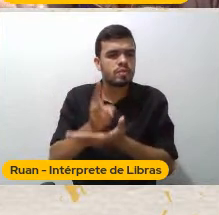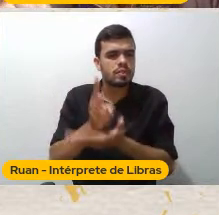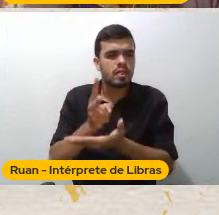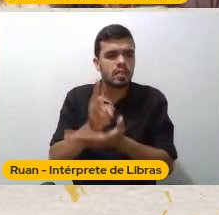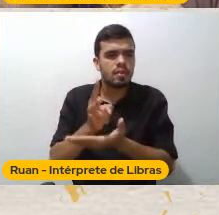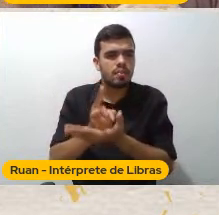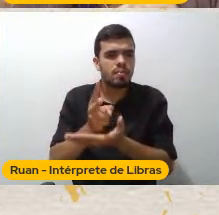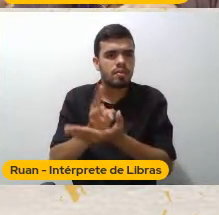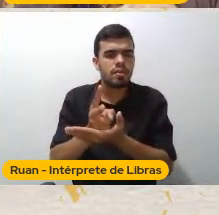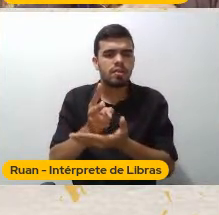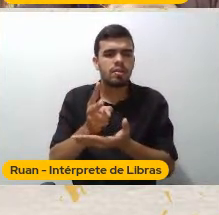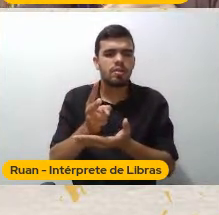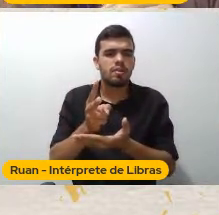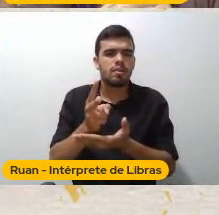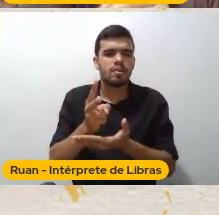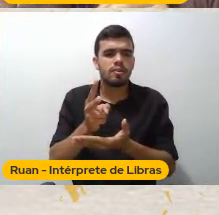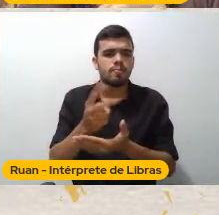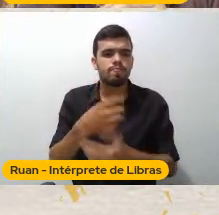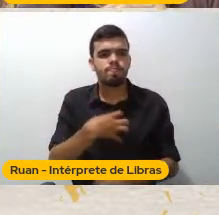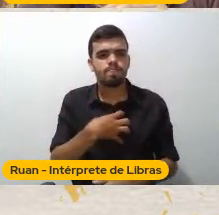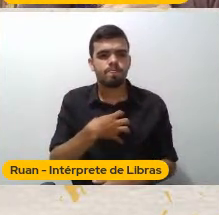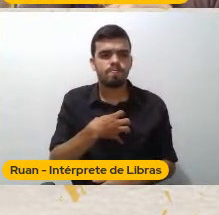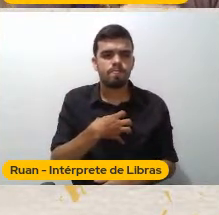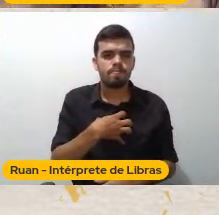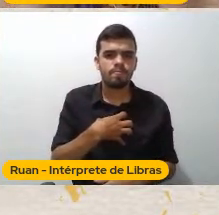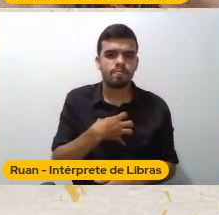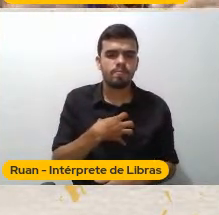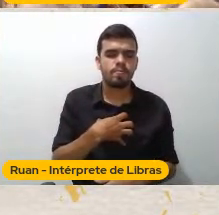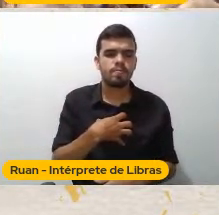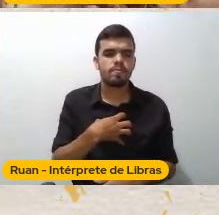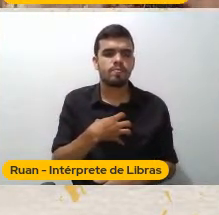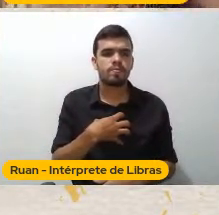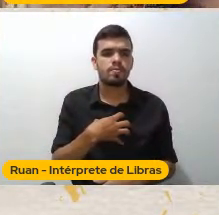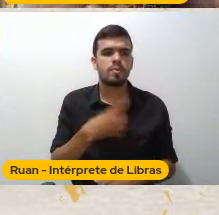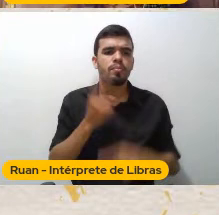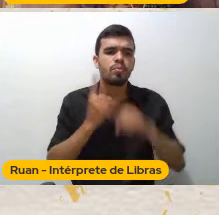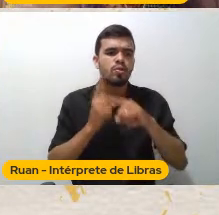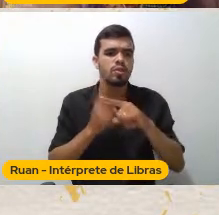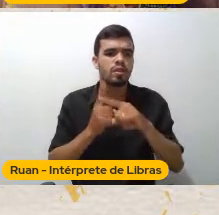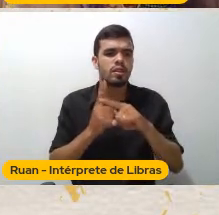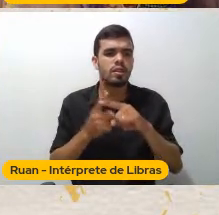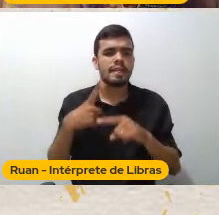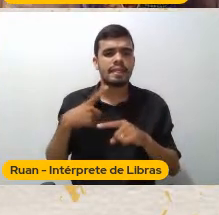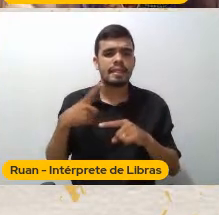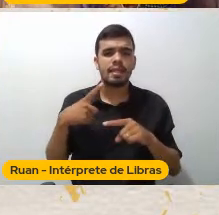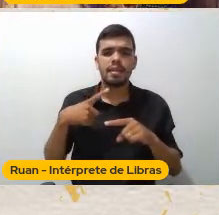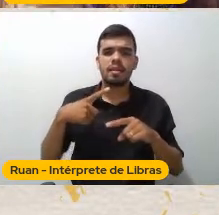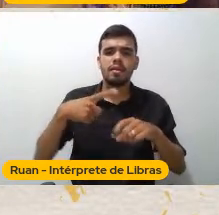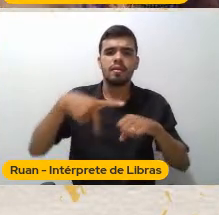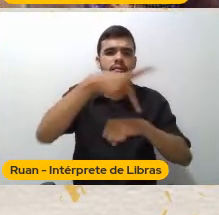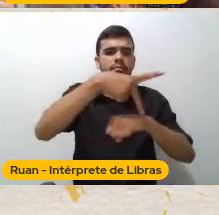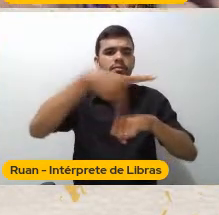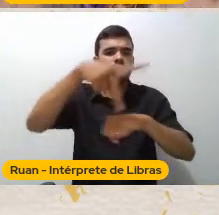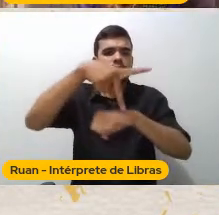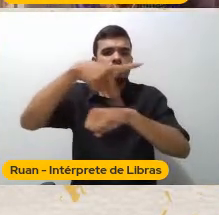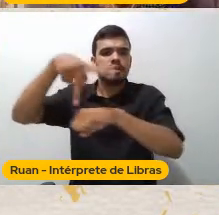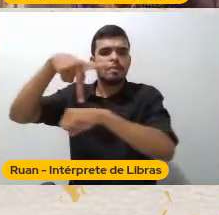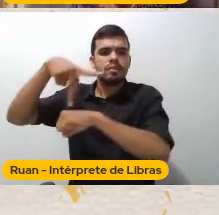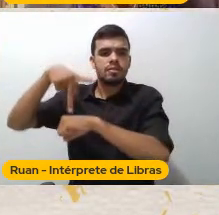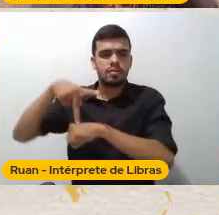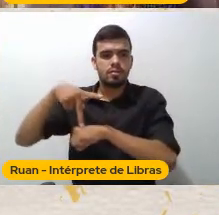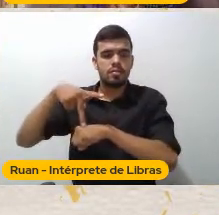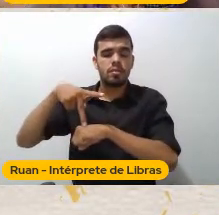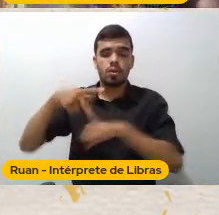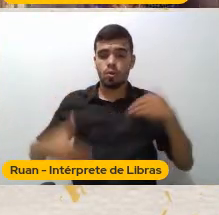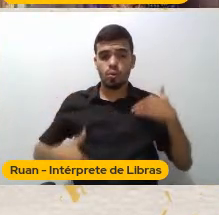Conjugada A uma vocação Do corpo Território Dada à esfoliação Então não era só O corpo Que era dado A exploração A mulher Era um